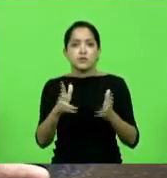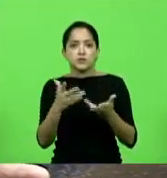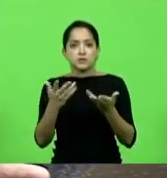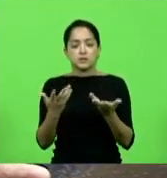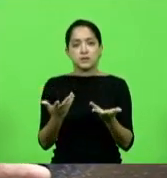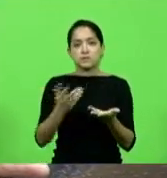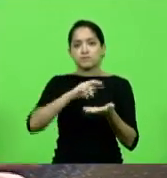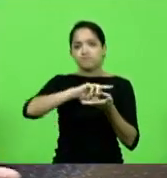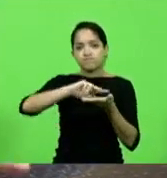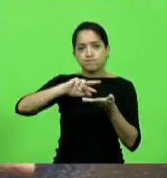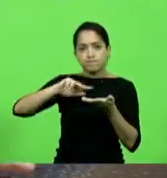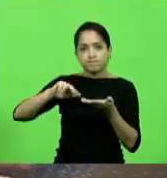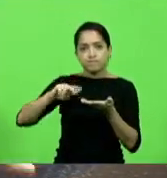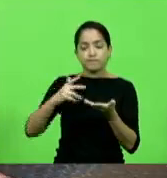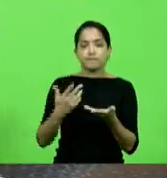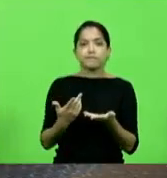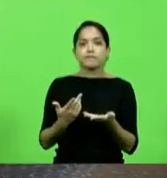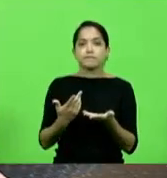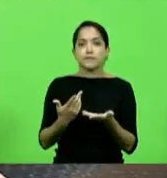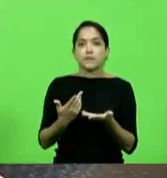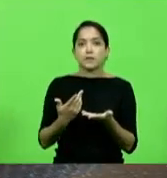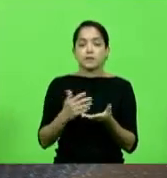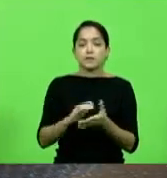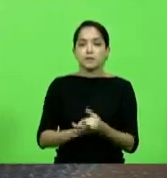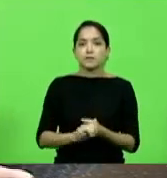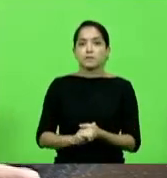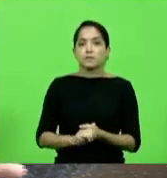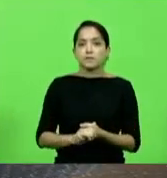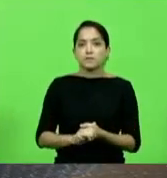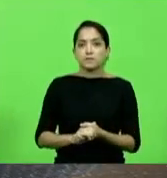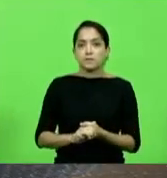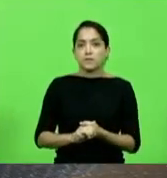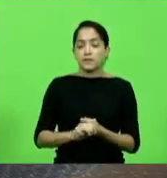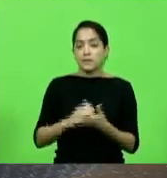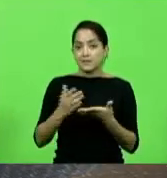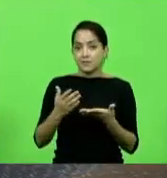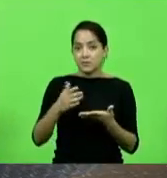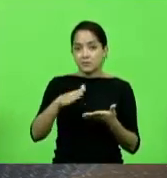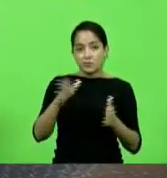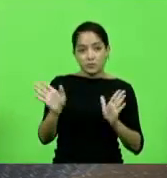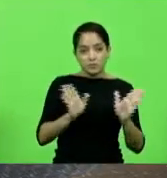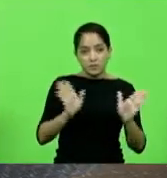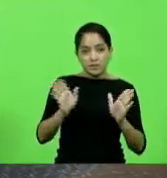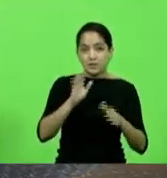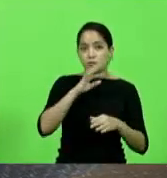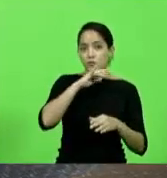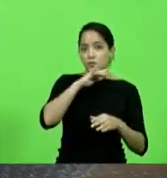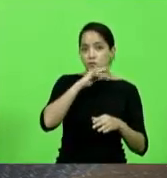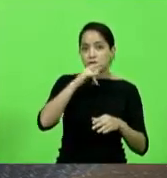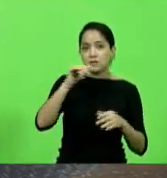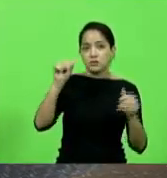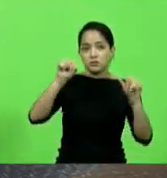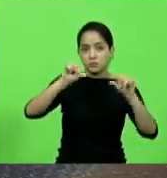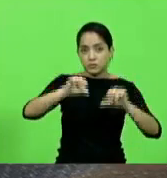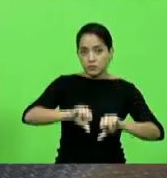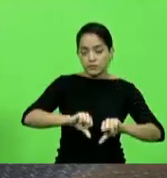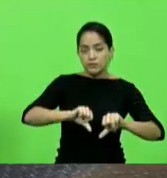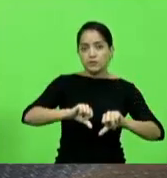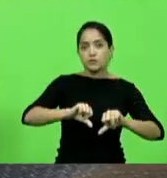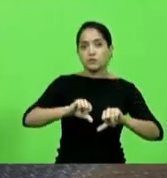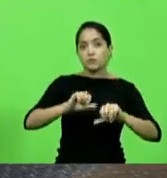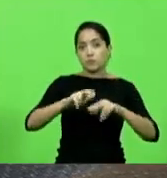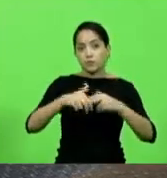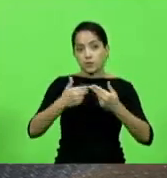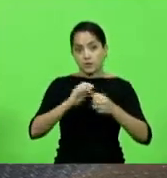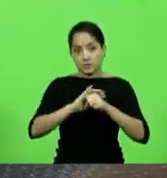em que pese toda a crise que nós passamos por conta da pandemia